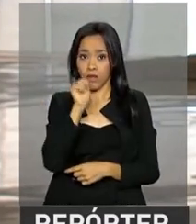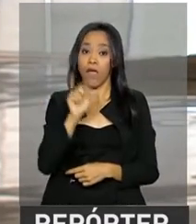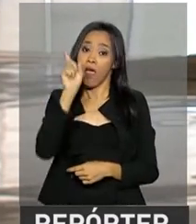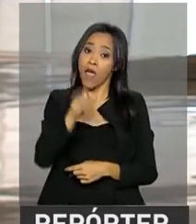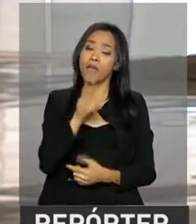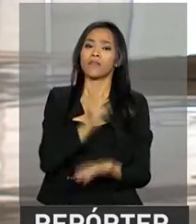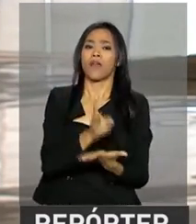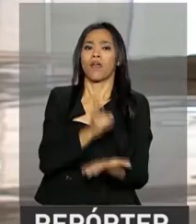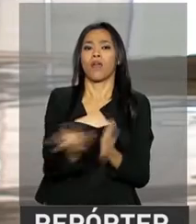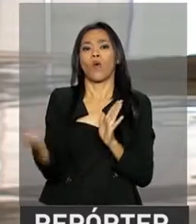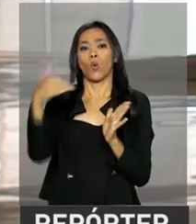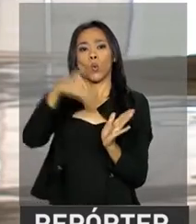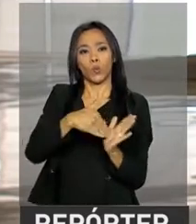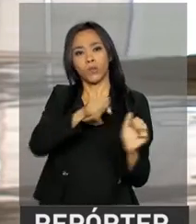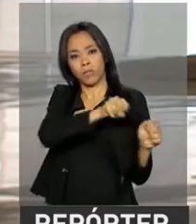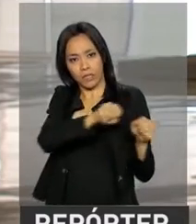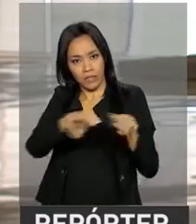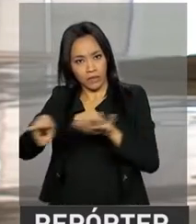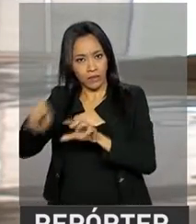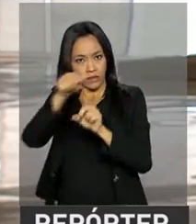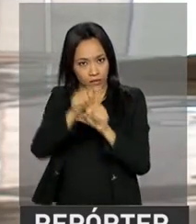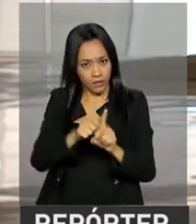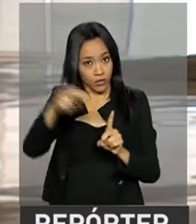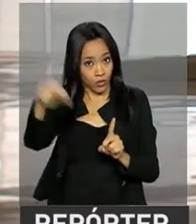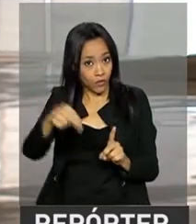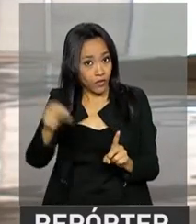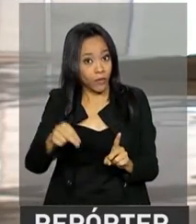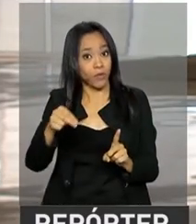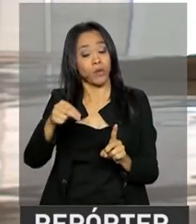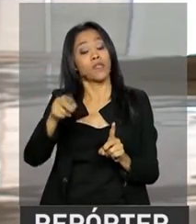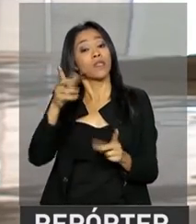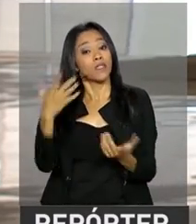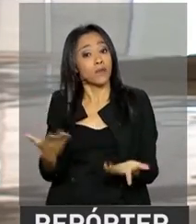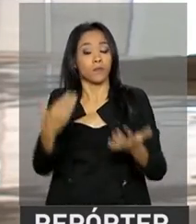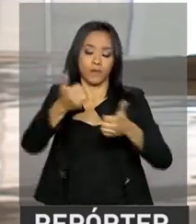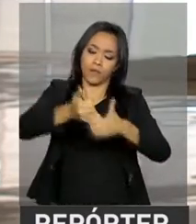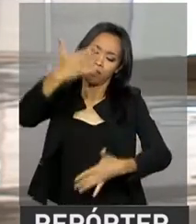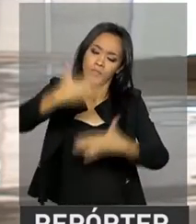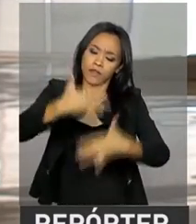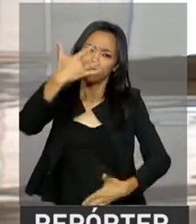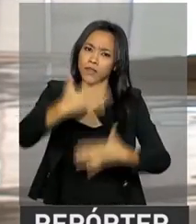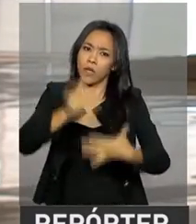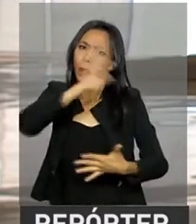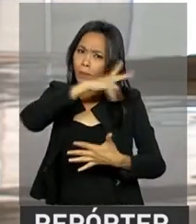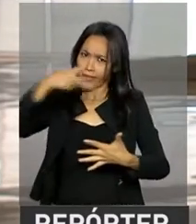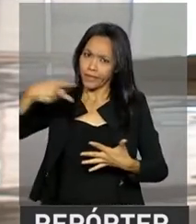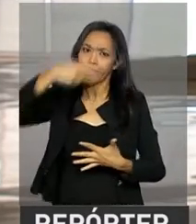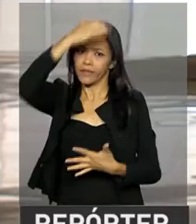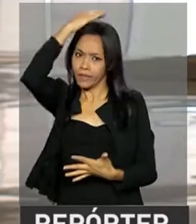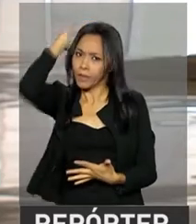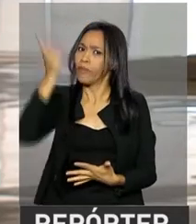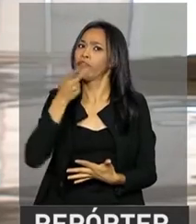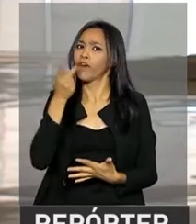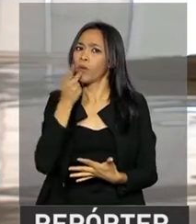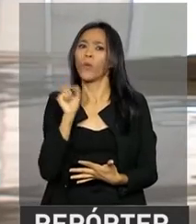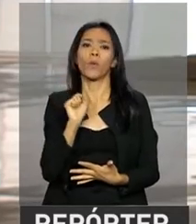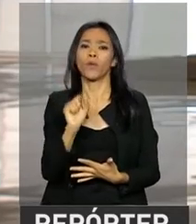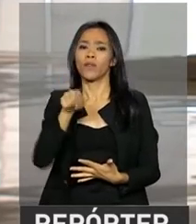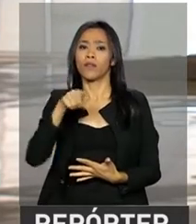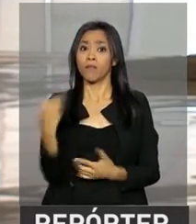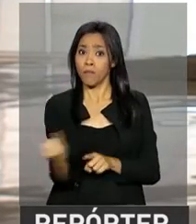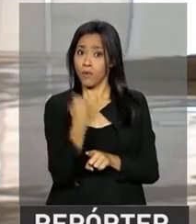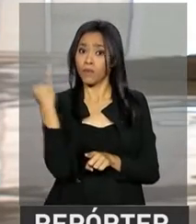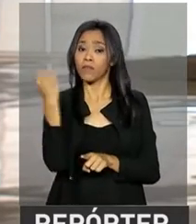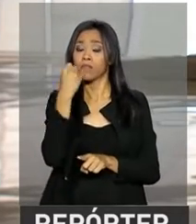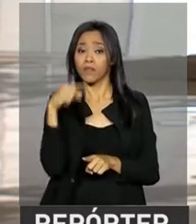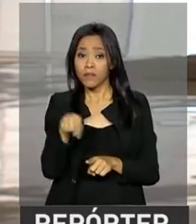semana do mês de novembro. Pelas redes sociais, o presidente Michel Temer falou sobre a importância